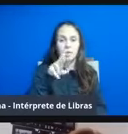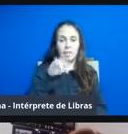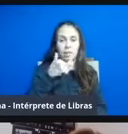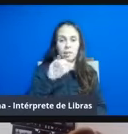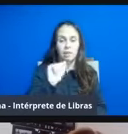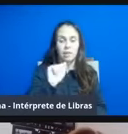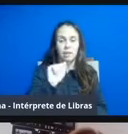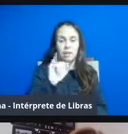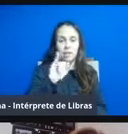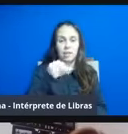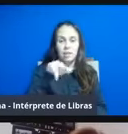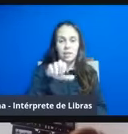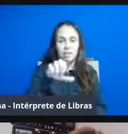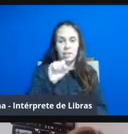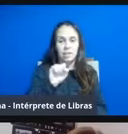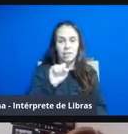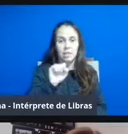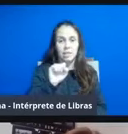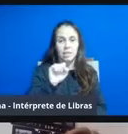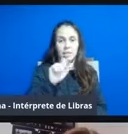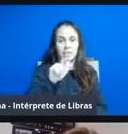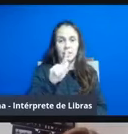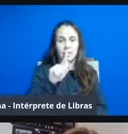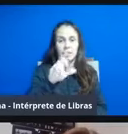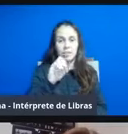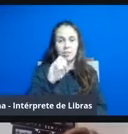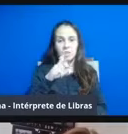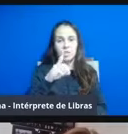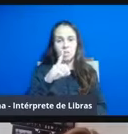andreainezgolde arroba gmail ponto com.